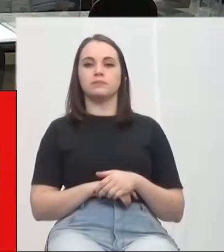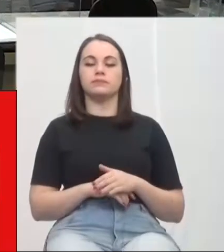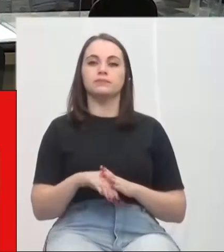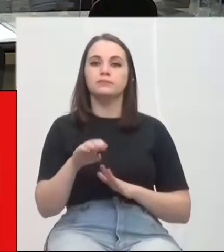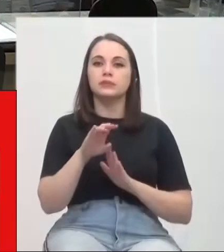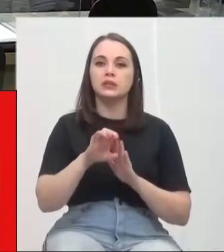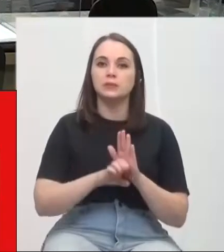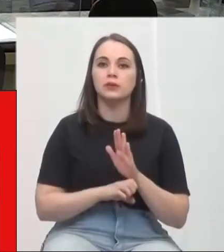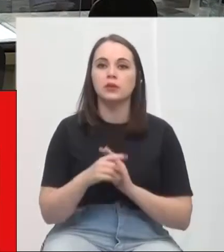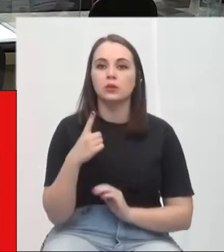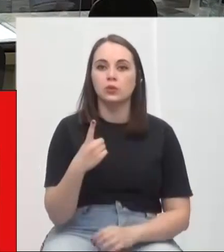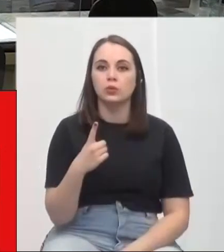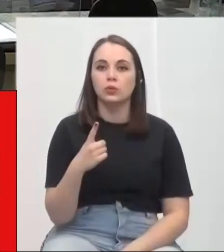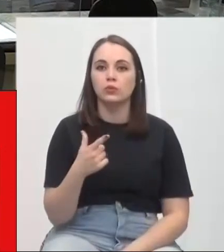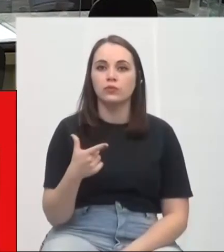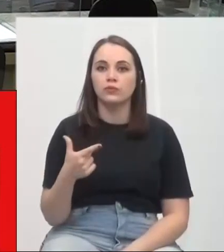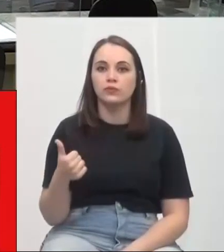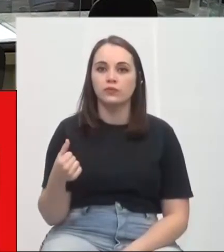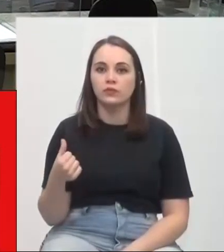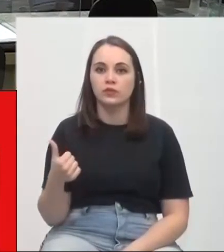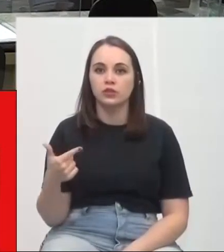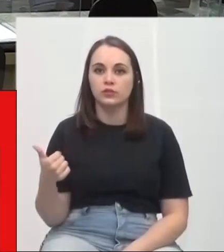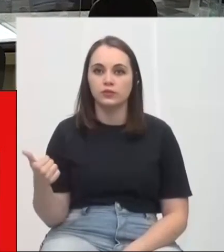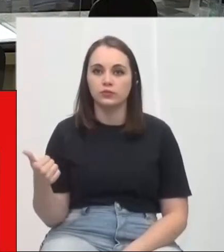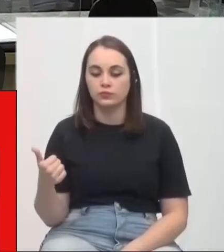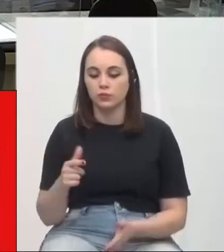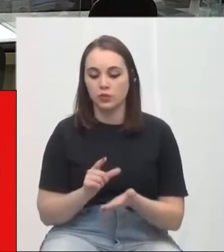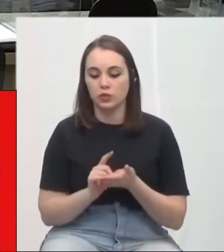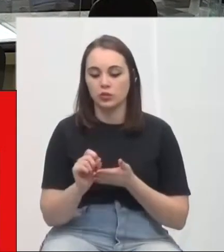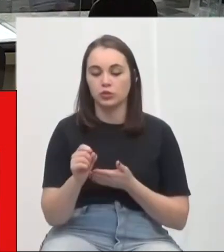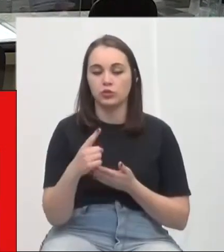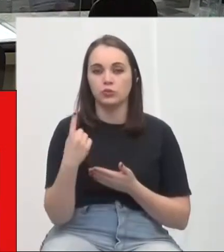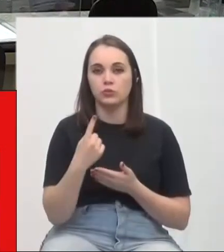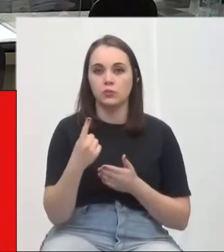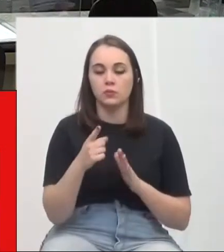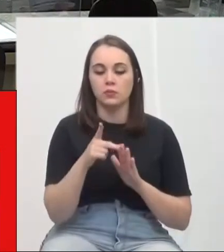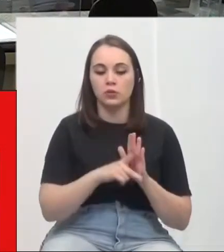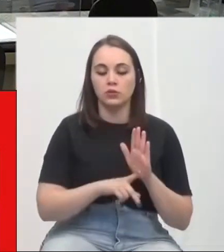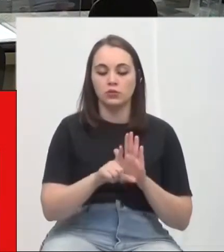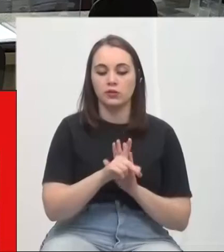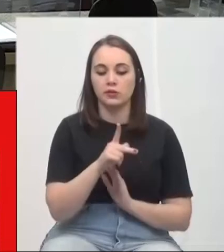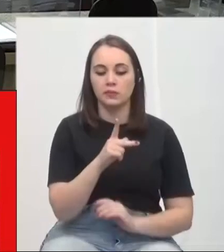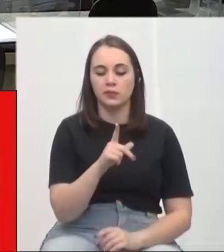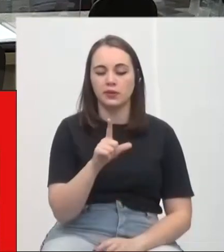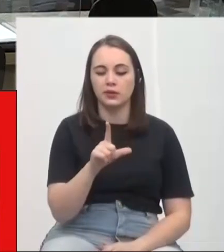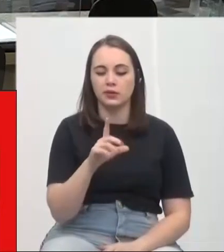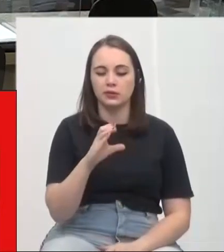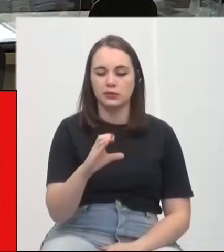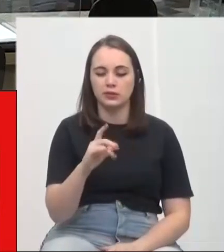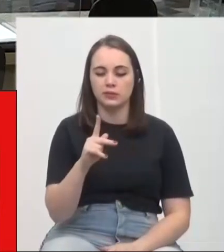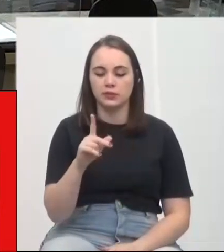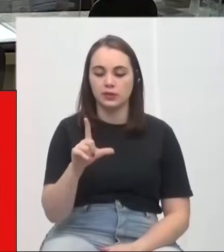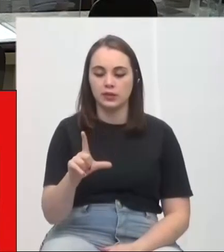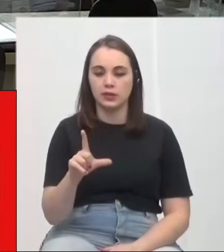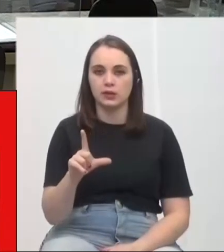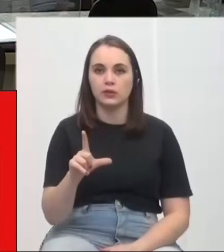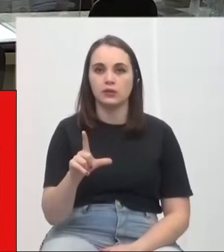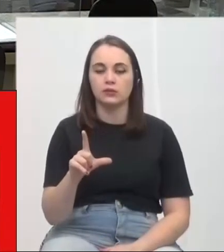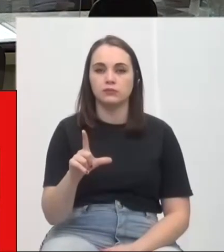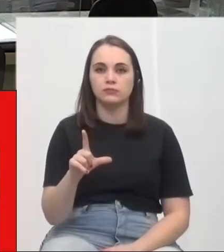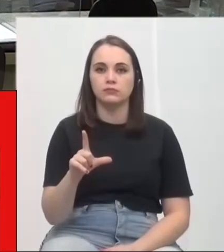1-2021 artigo 1º, artigo 1º do PLCPL 003-2021 passa a vigorar com a